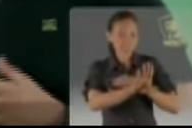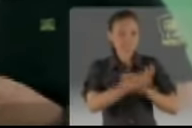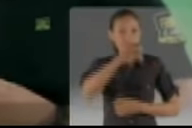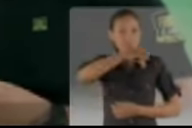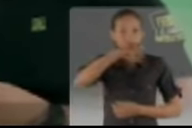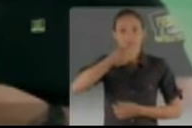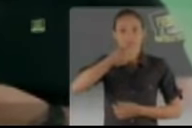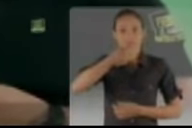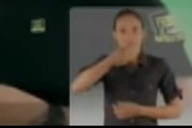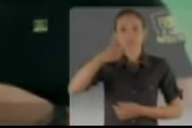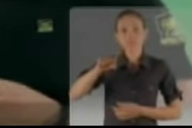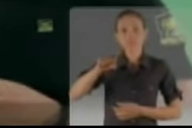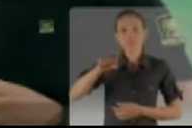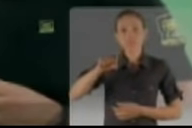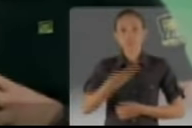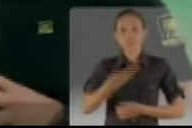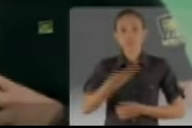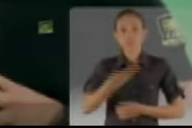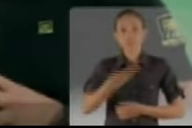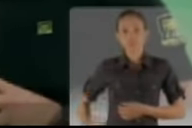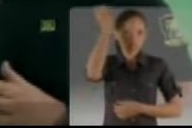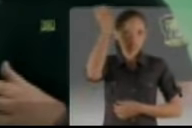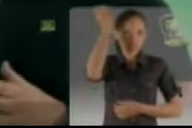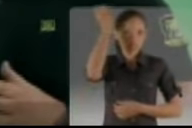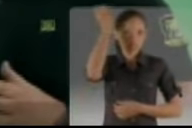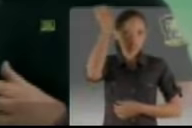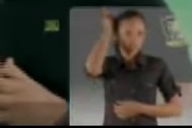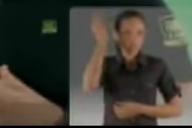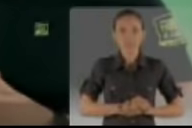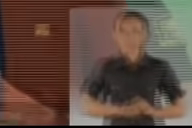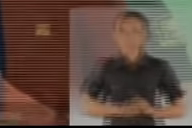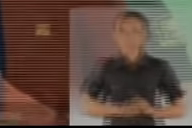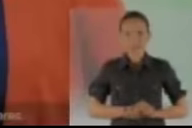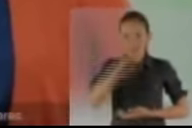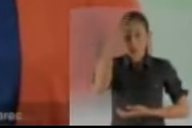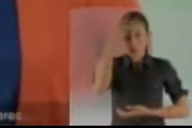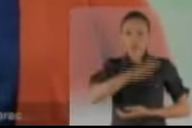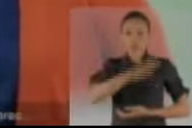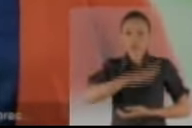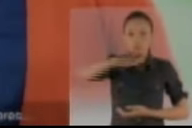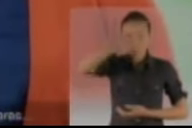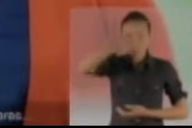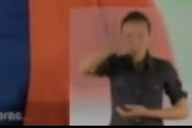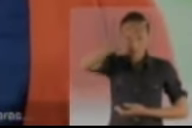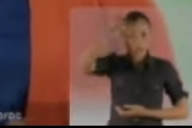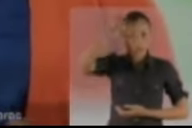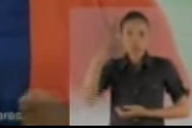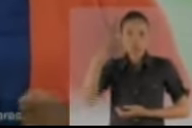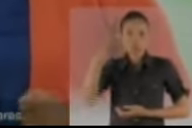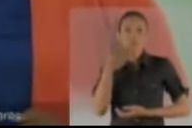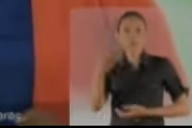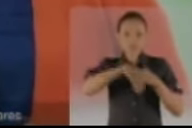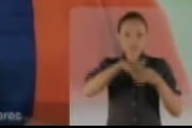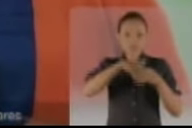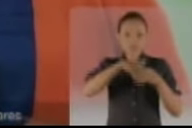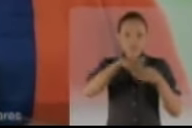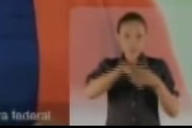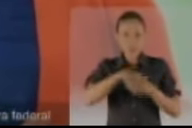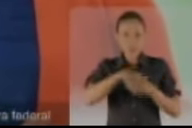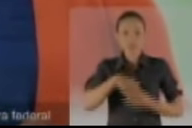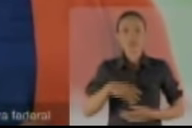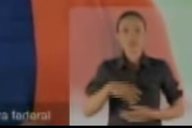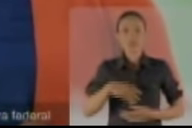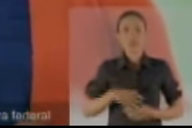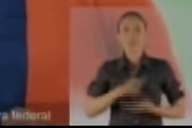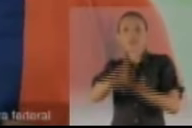É melhor já ir se acostumando. 9017. Governador Wellington. Consumidores, servidores públicos, mulheres. Peço seu